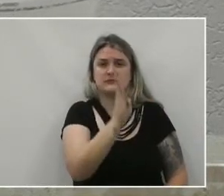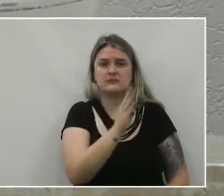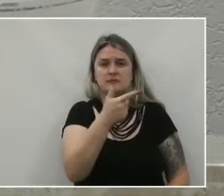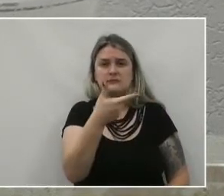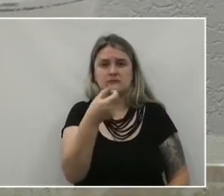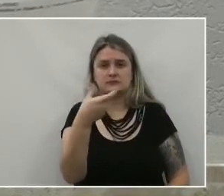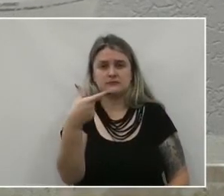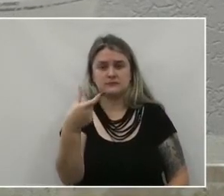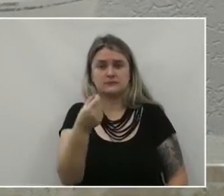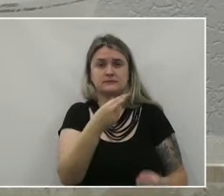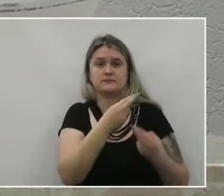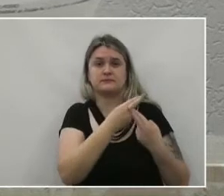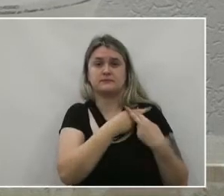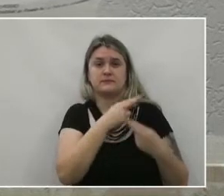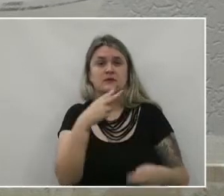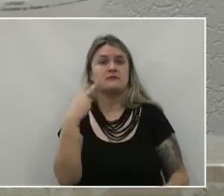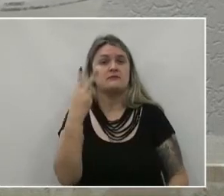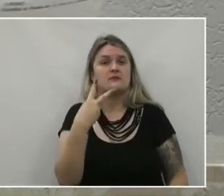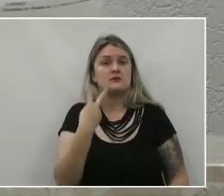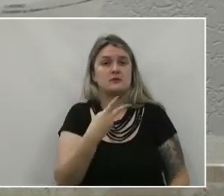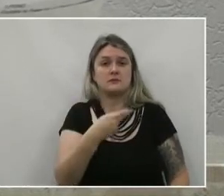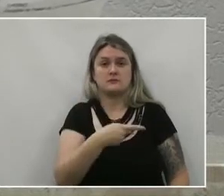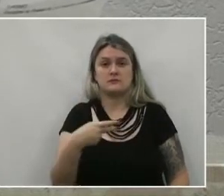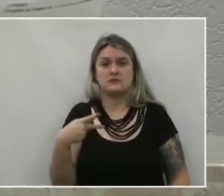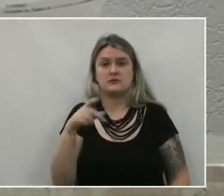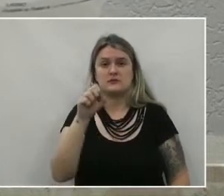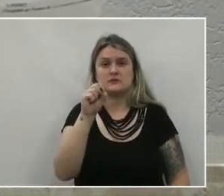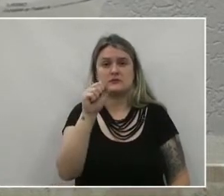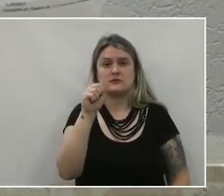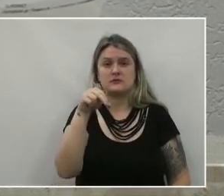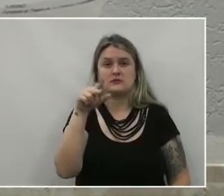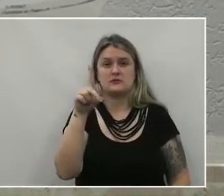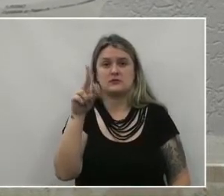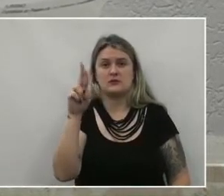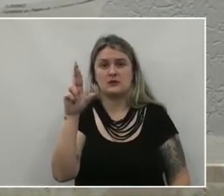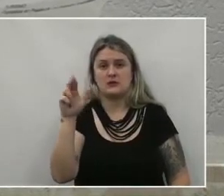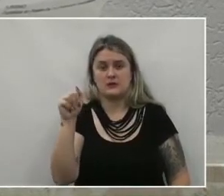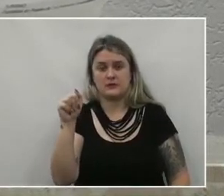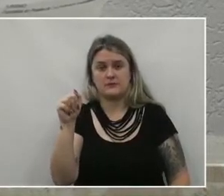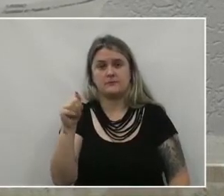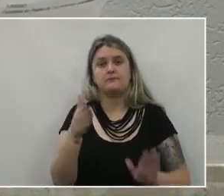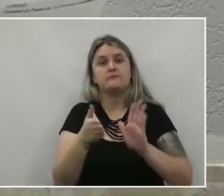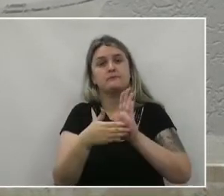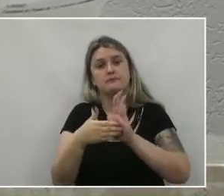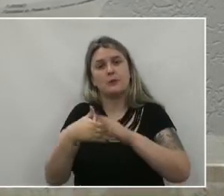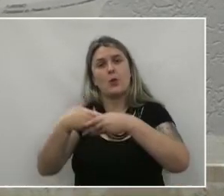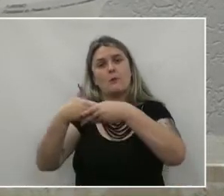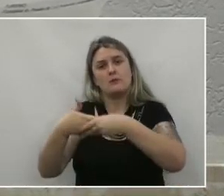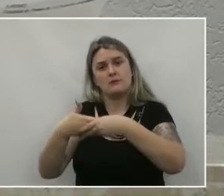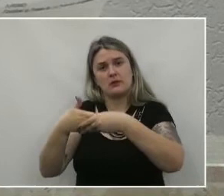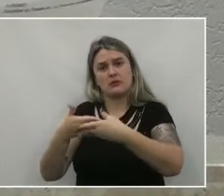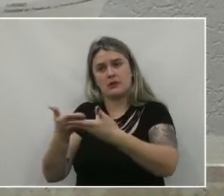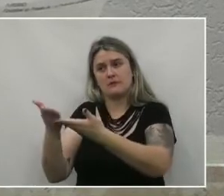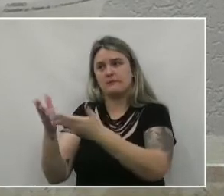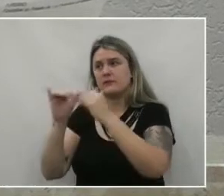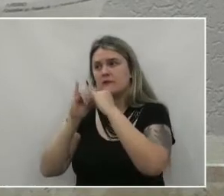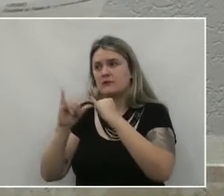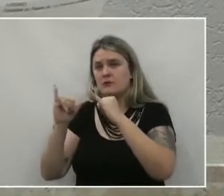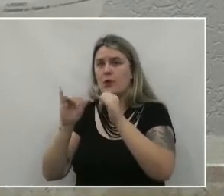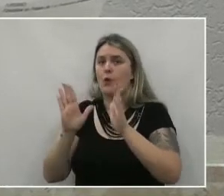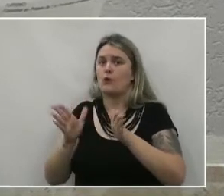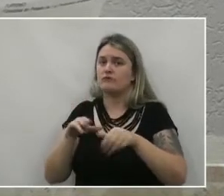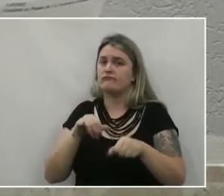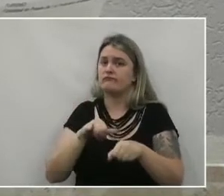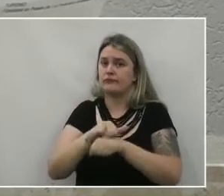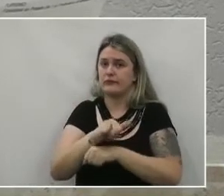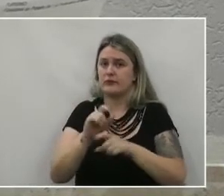Da vereadora Sandra Aparecida Kish Pinheiro Ao cumprimentá-lo Informo que não estarei presente